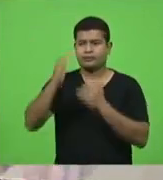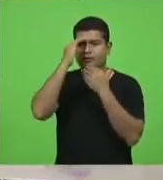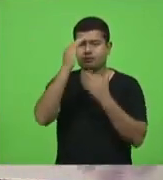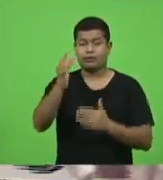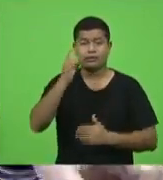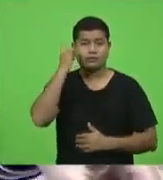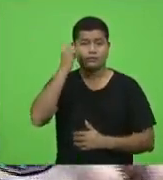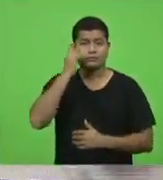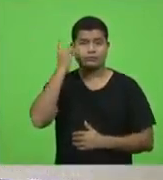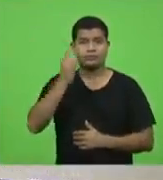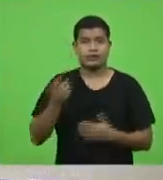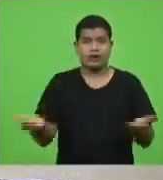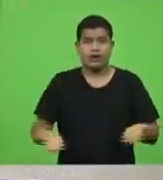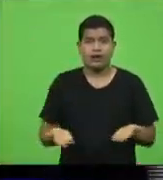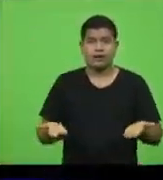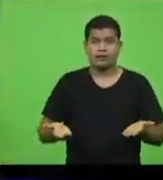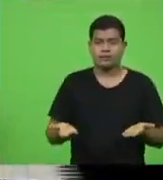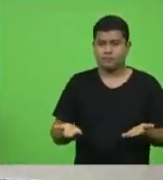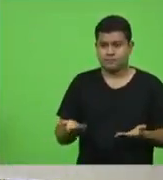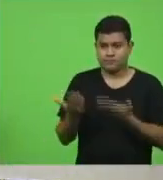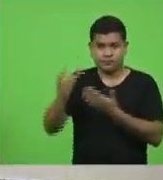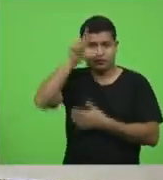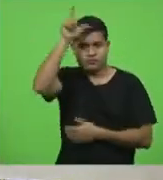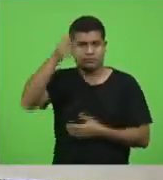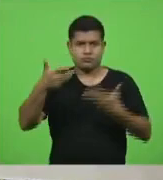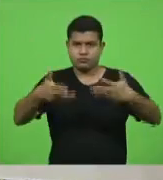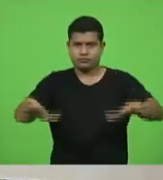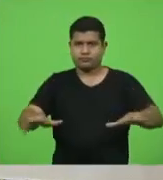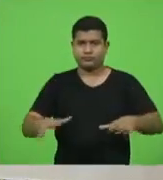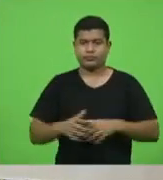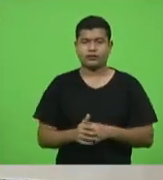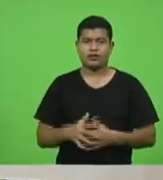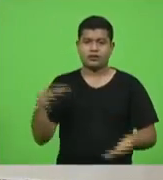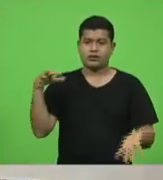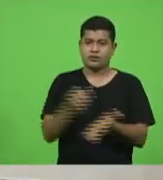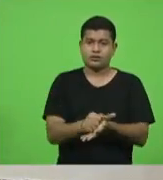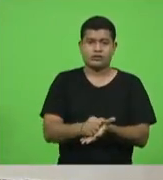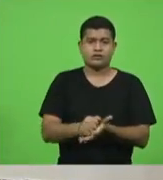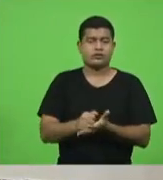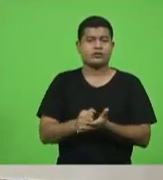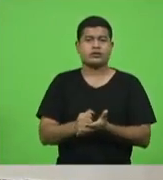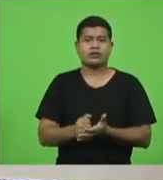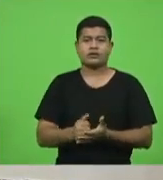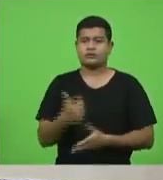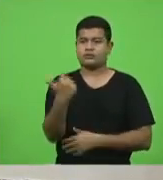sargento Lima abre mão da palavra não havendo mais ninguém inscrito